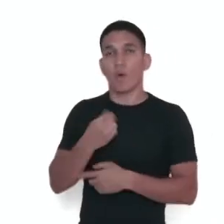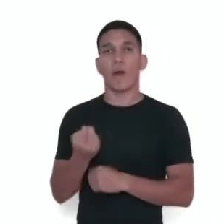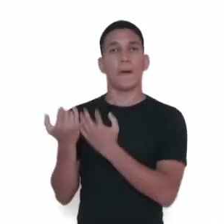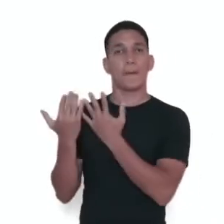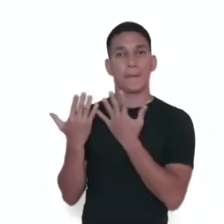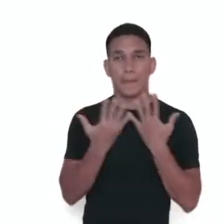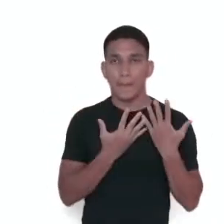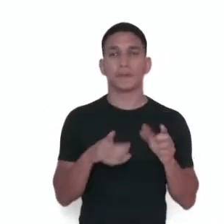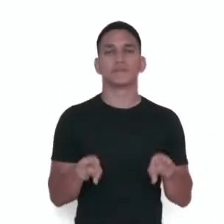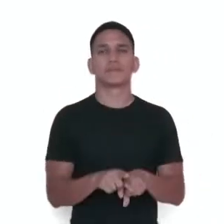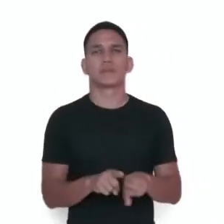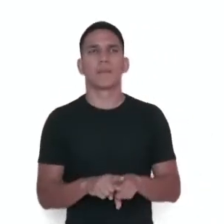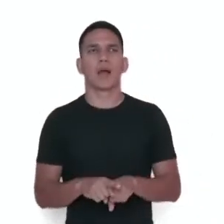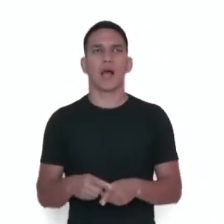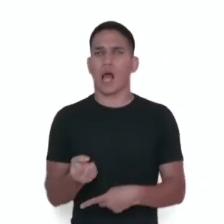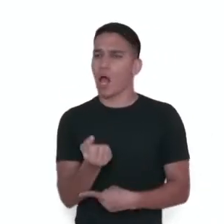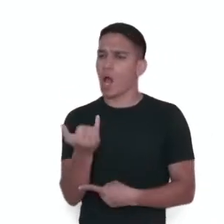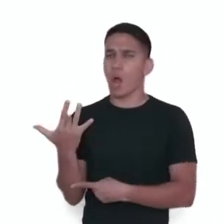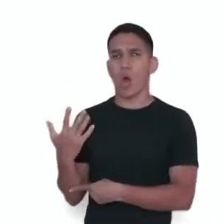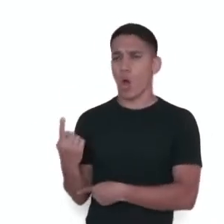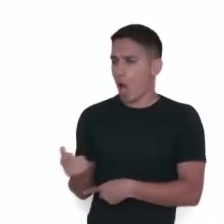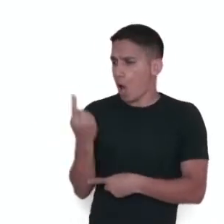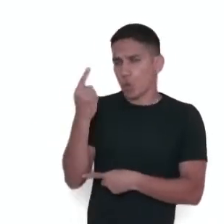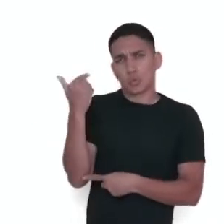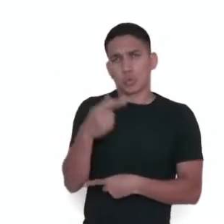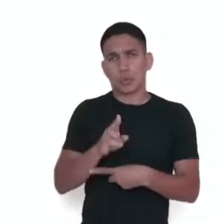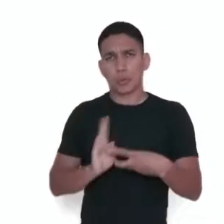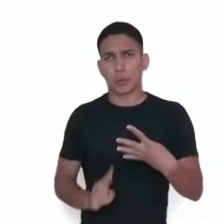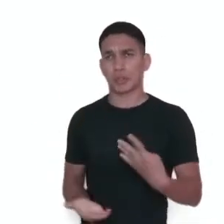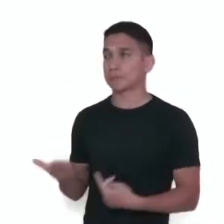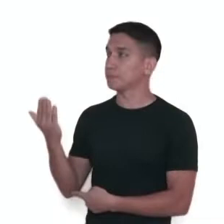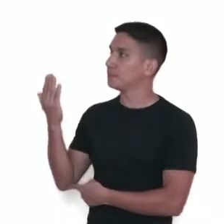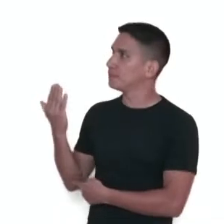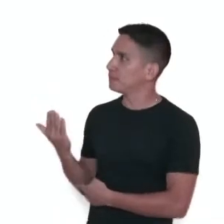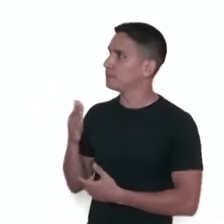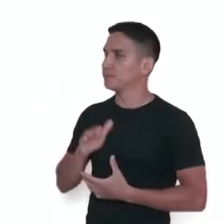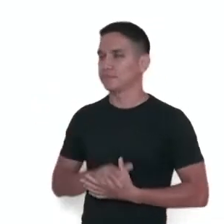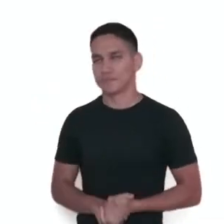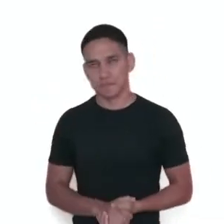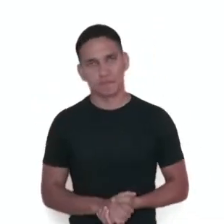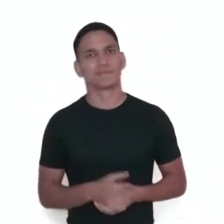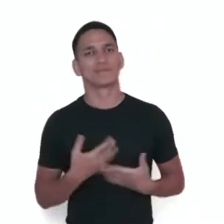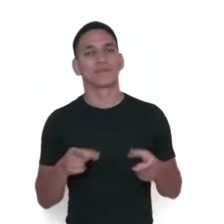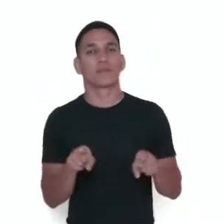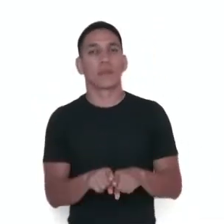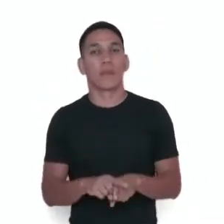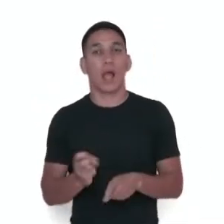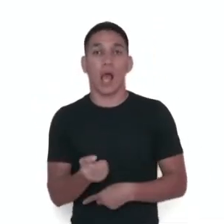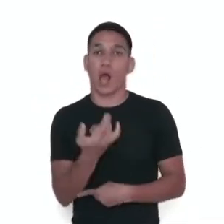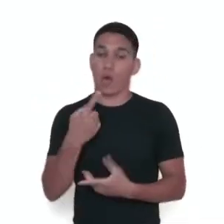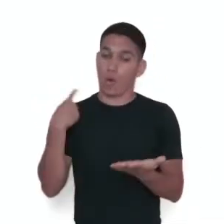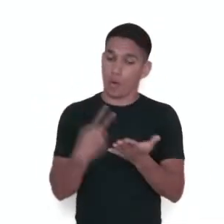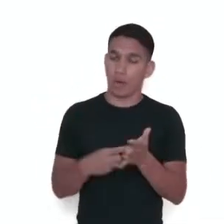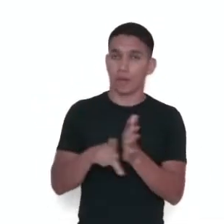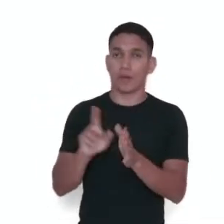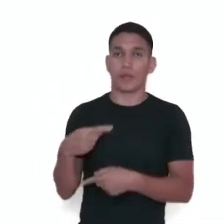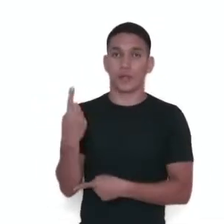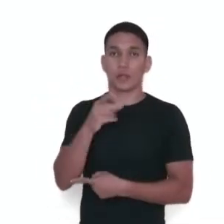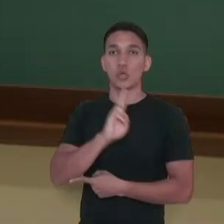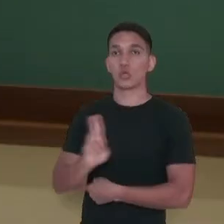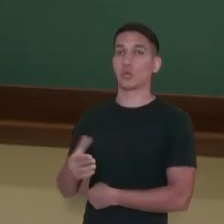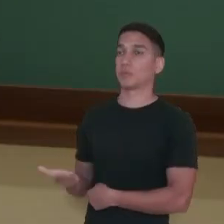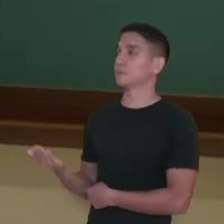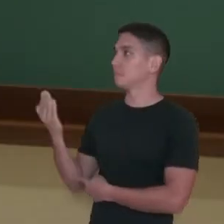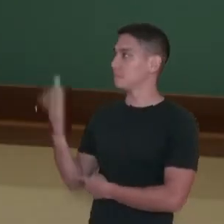sem altura definida, agogô, cachixi, triângulo, clave. Instrumentos com altura definida, xilofone